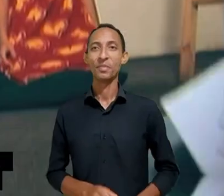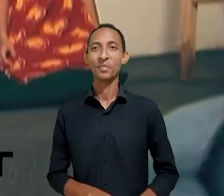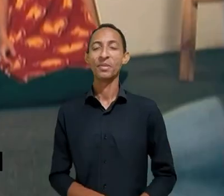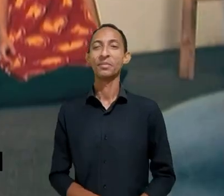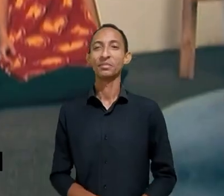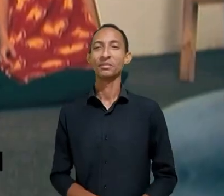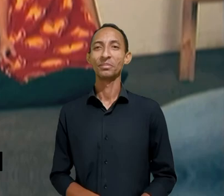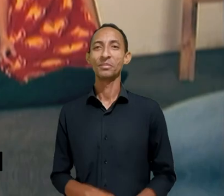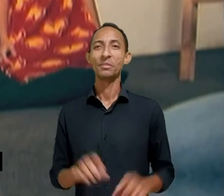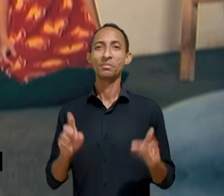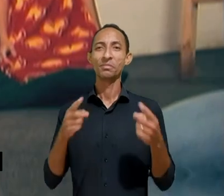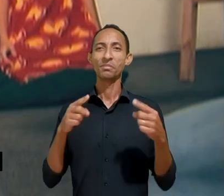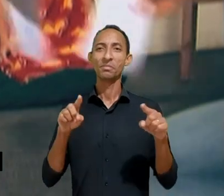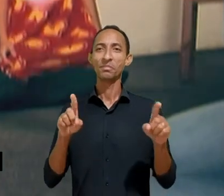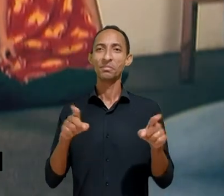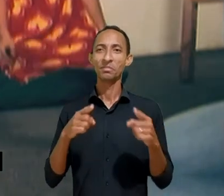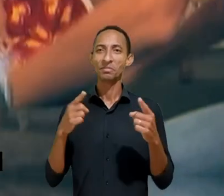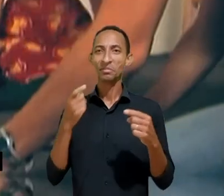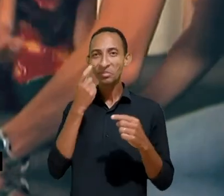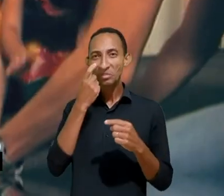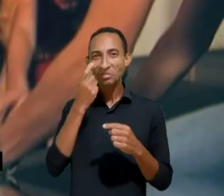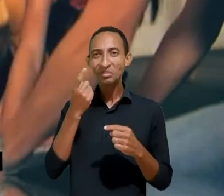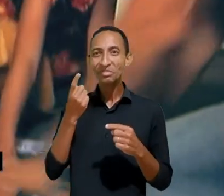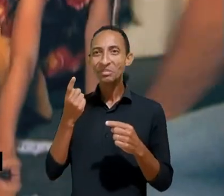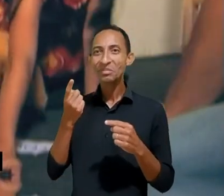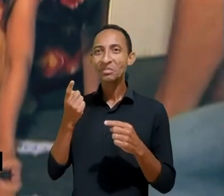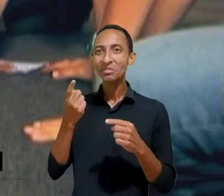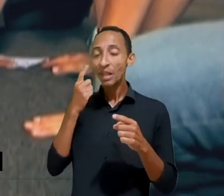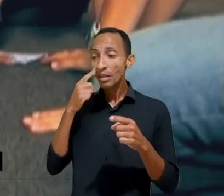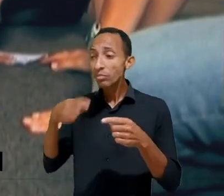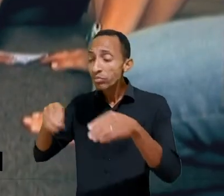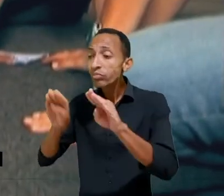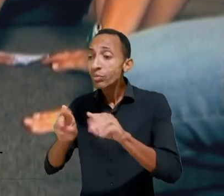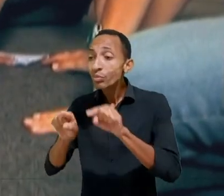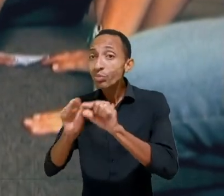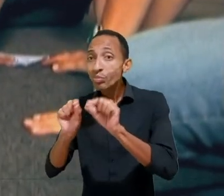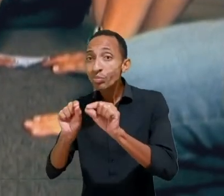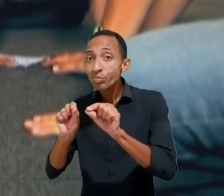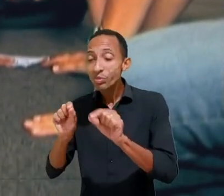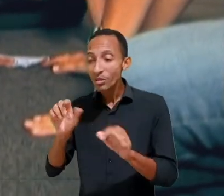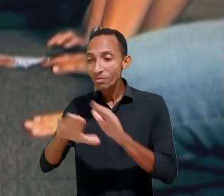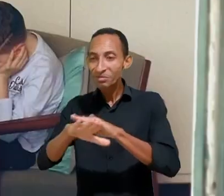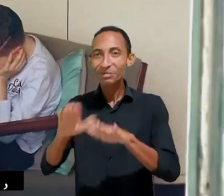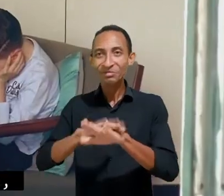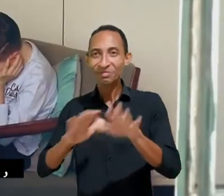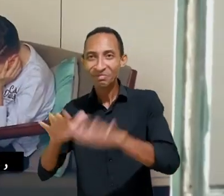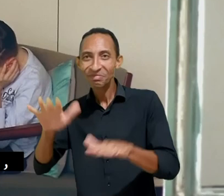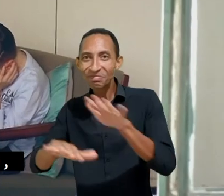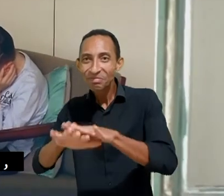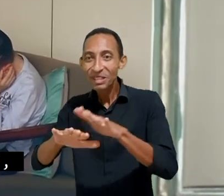aqui está escrito comprar e aqui está escrito brincar ninguém gosta de brincar